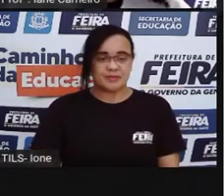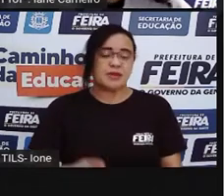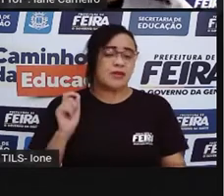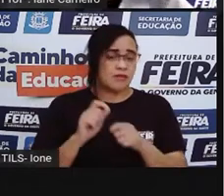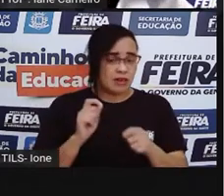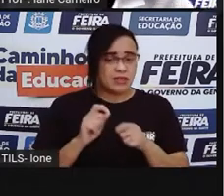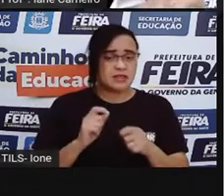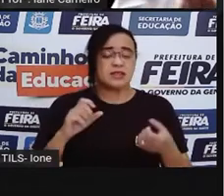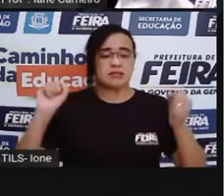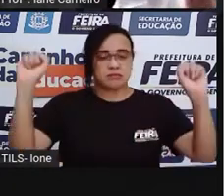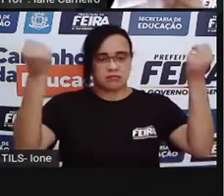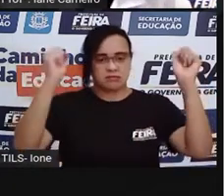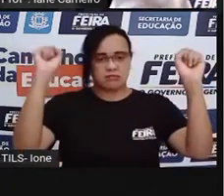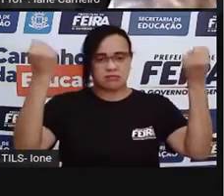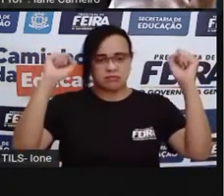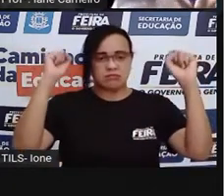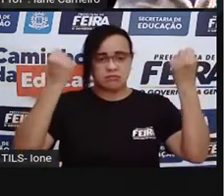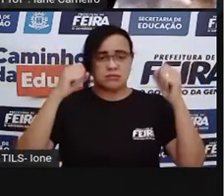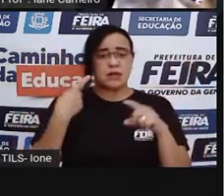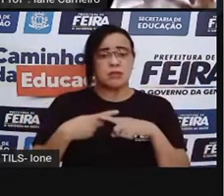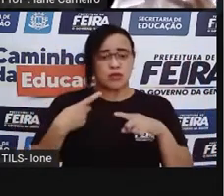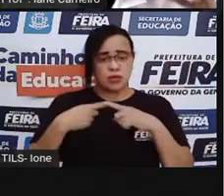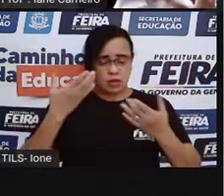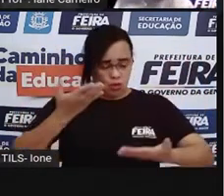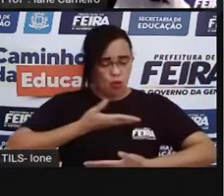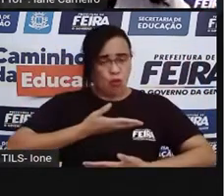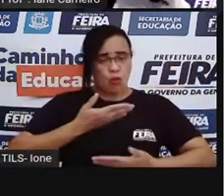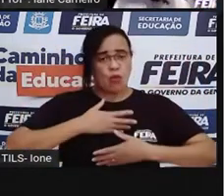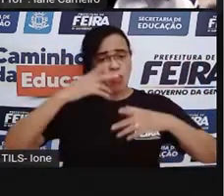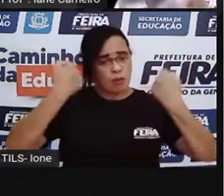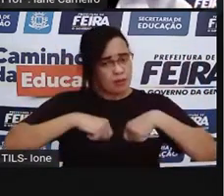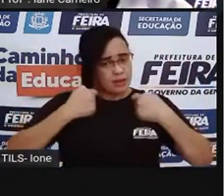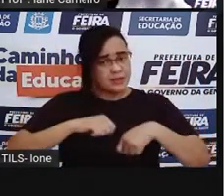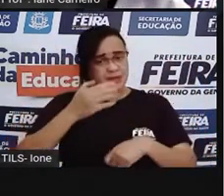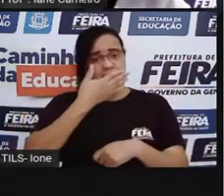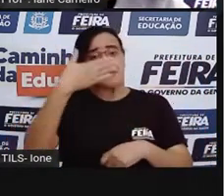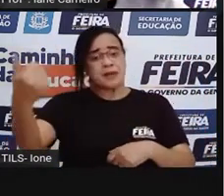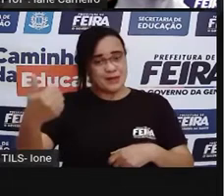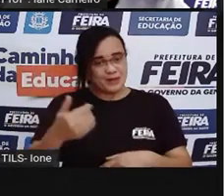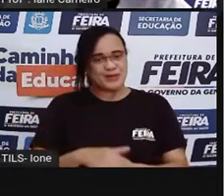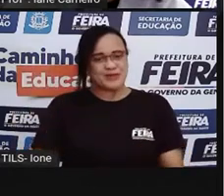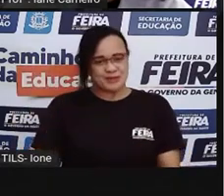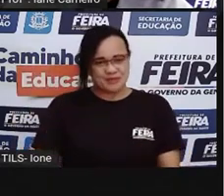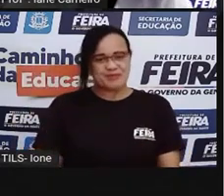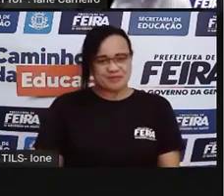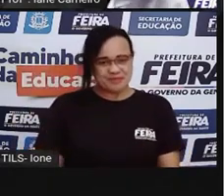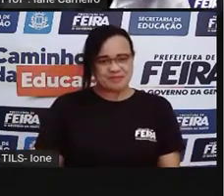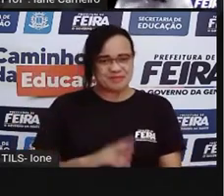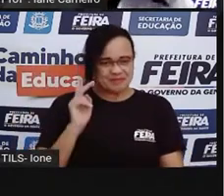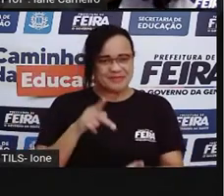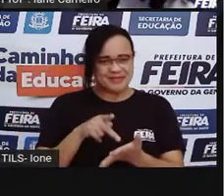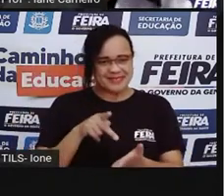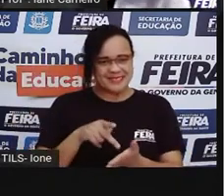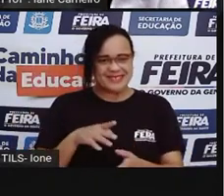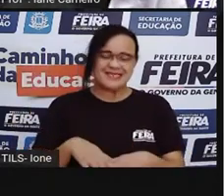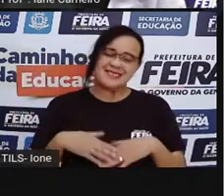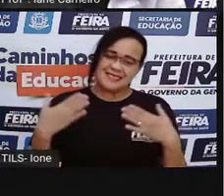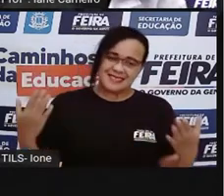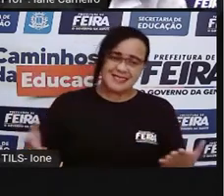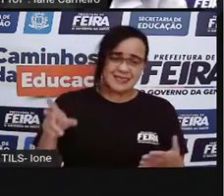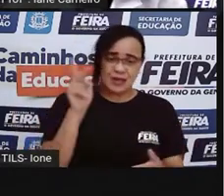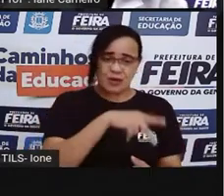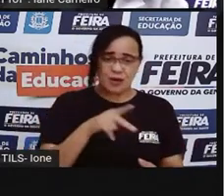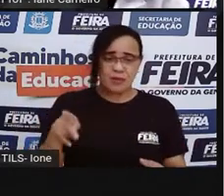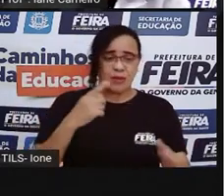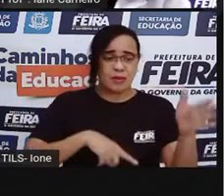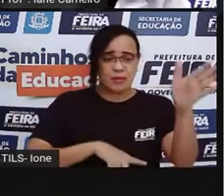exercício, porque o nosso corpo, ele fica bem melhor quando ele se movimenta, não é verdade? E aí, a Pro quer fazer essa pergunta